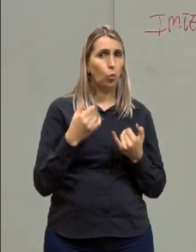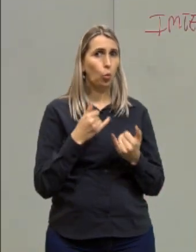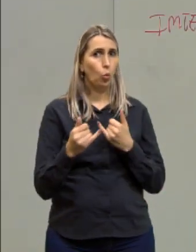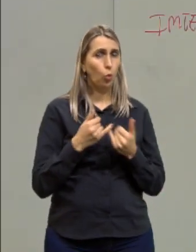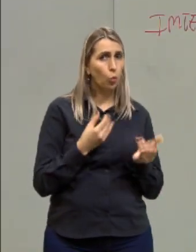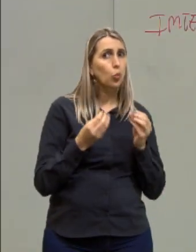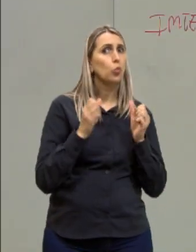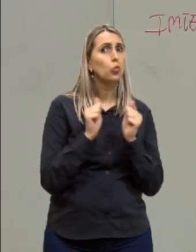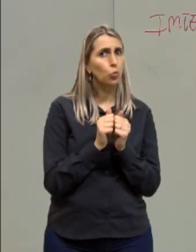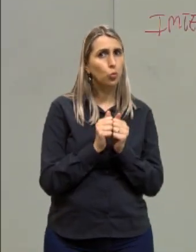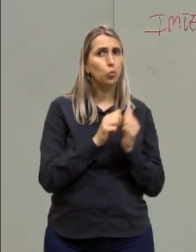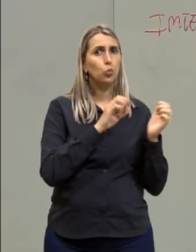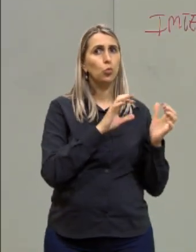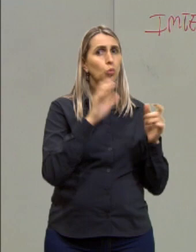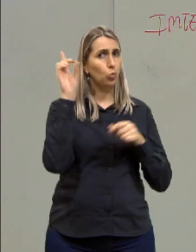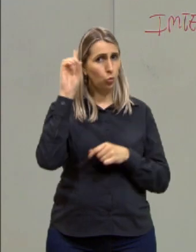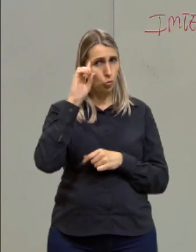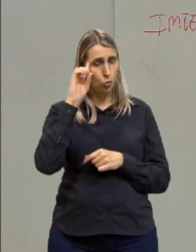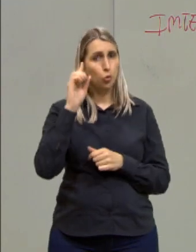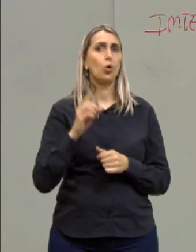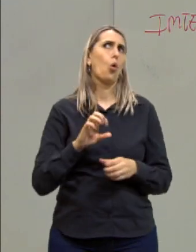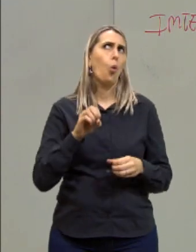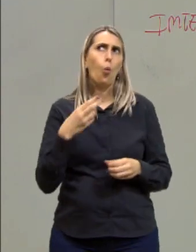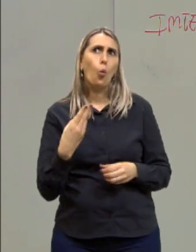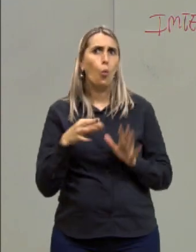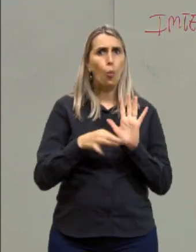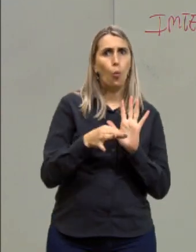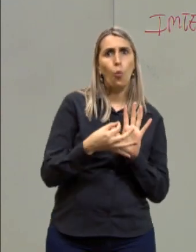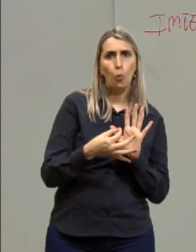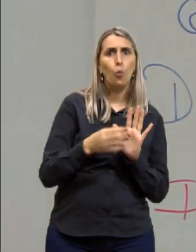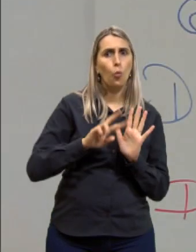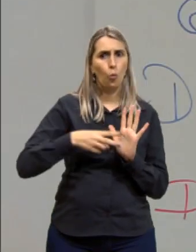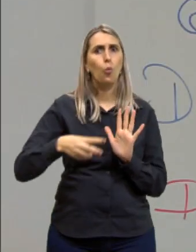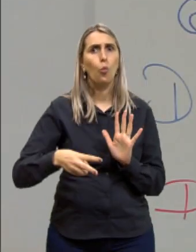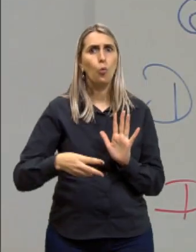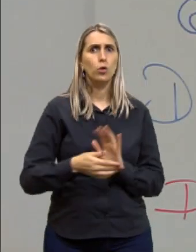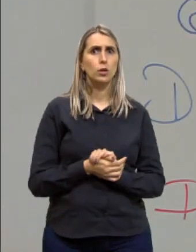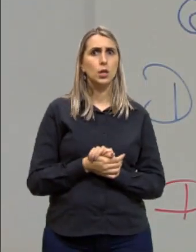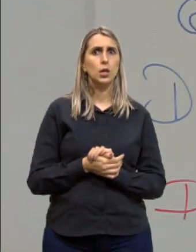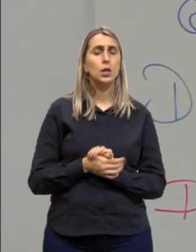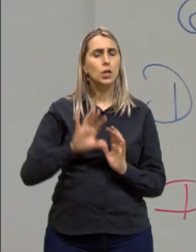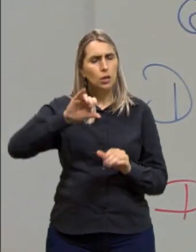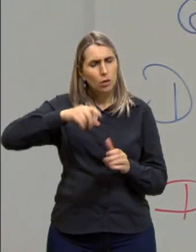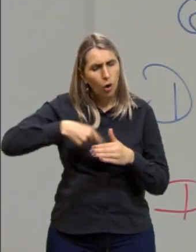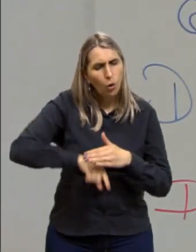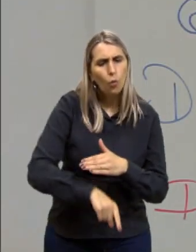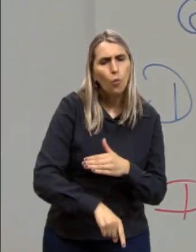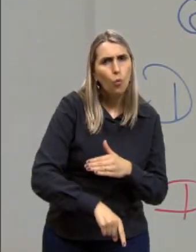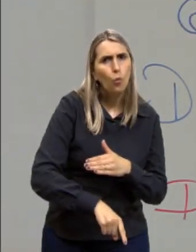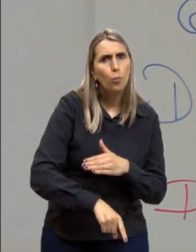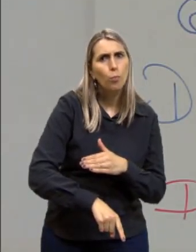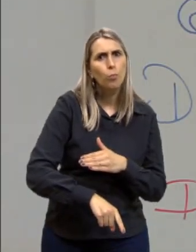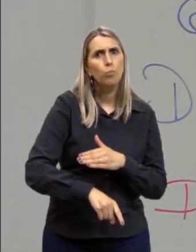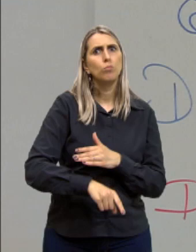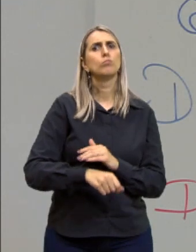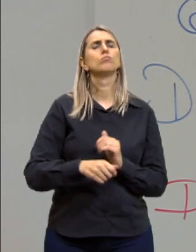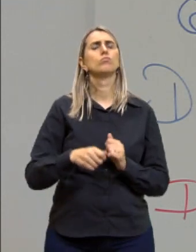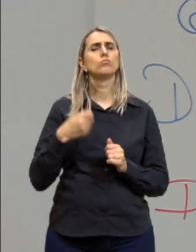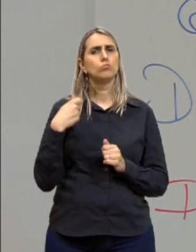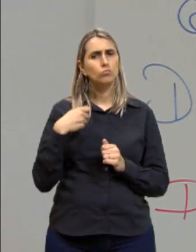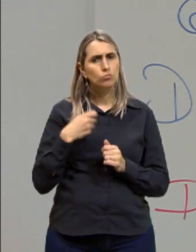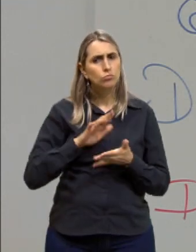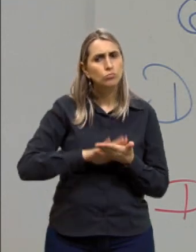exemplo de cotidiano ou um argumento subsequente e eu vou aprofundar. Então, eu vou ter que